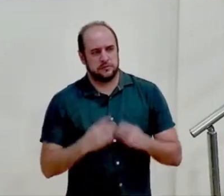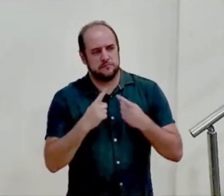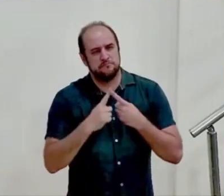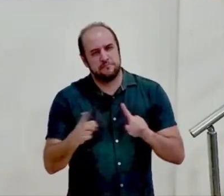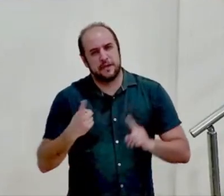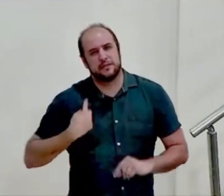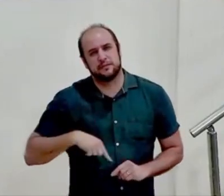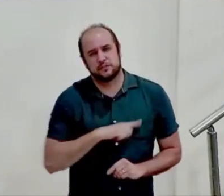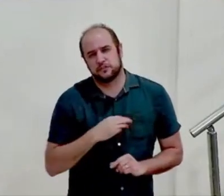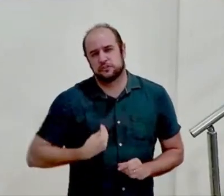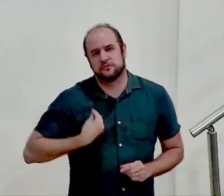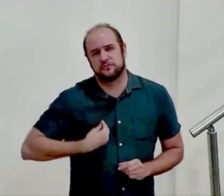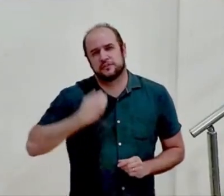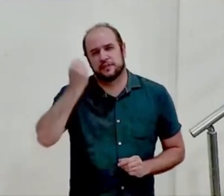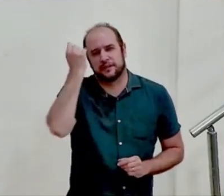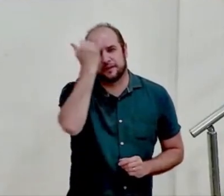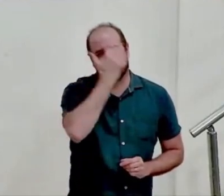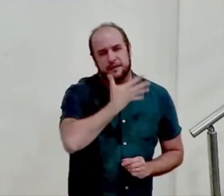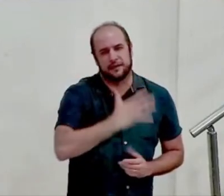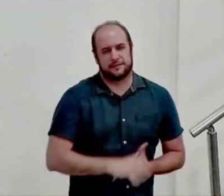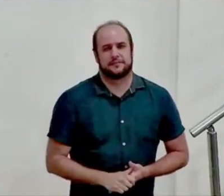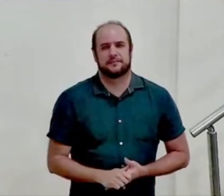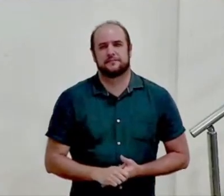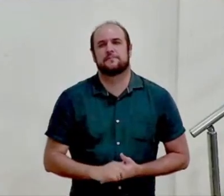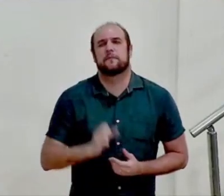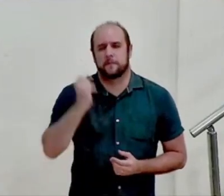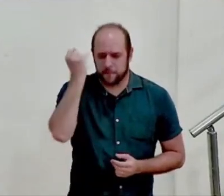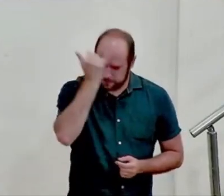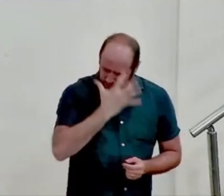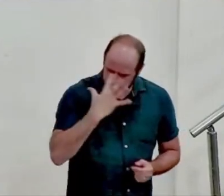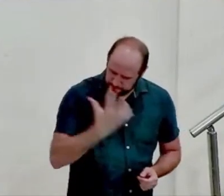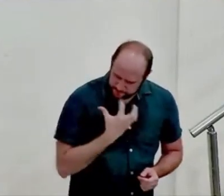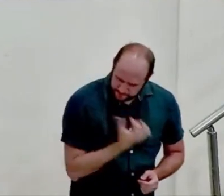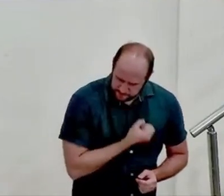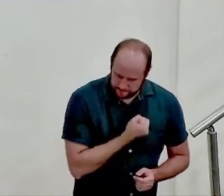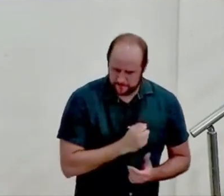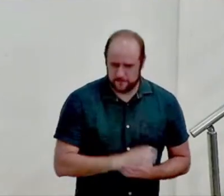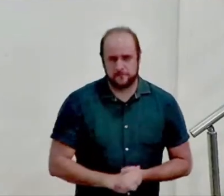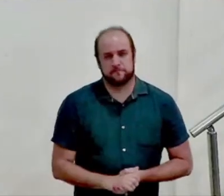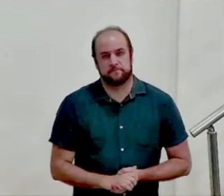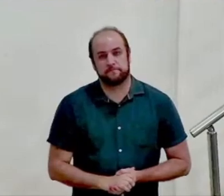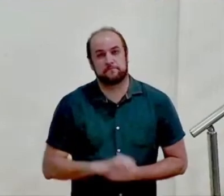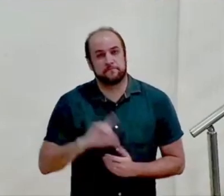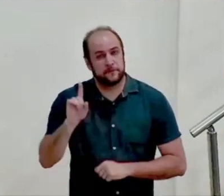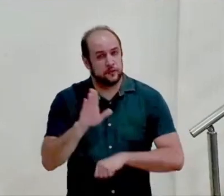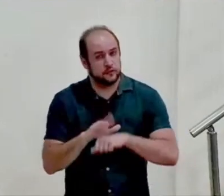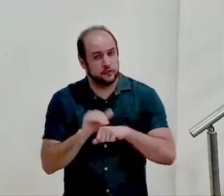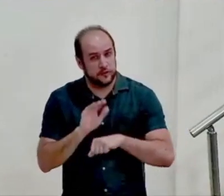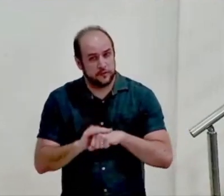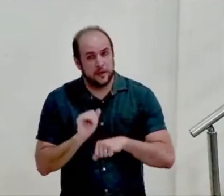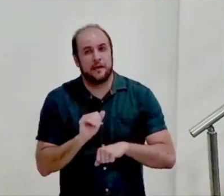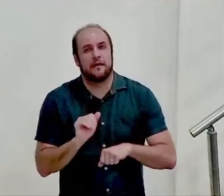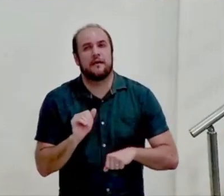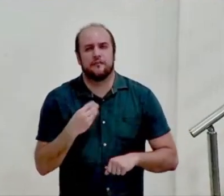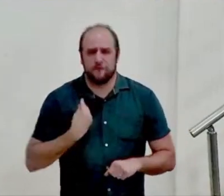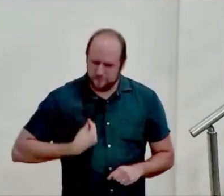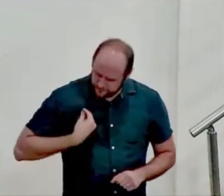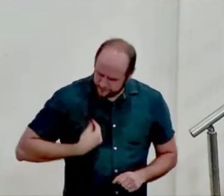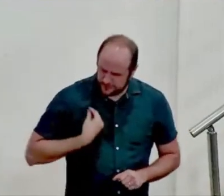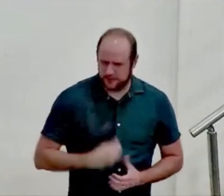pela graça pela graça redentora você foi chamado para buscar essa vida